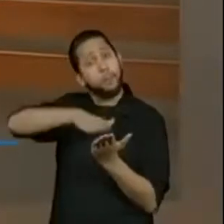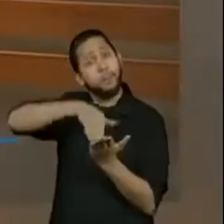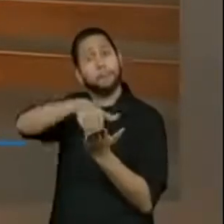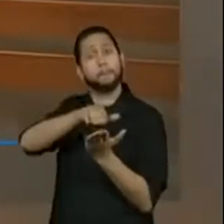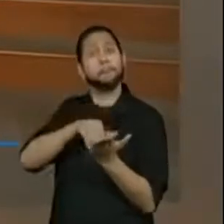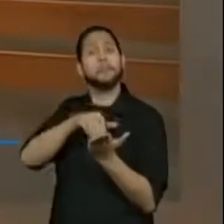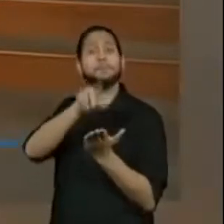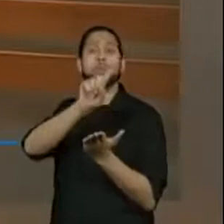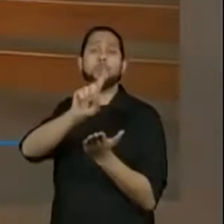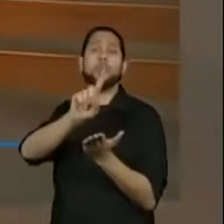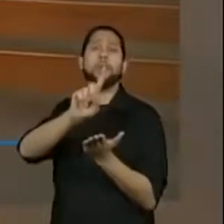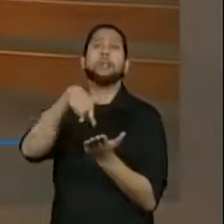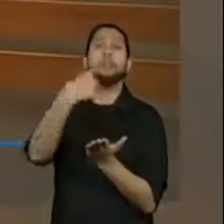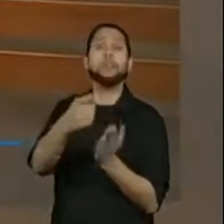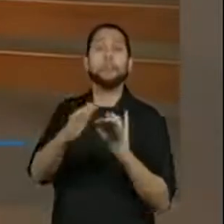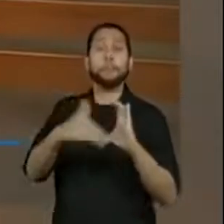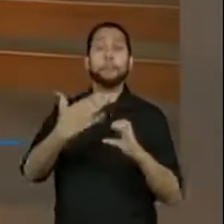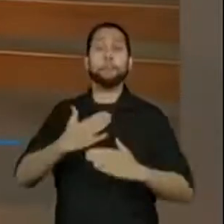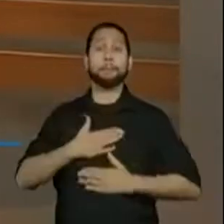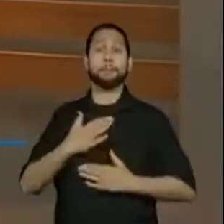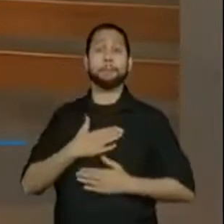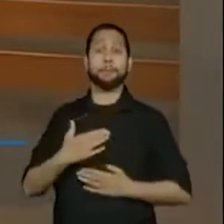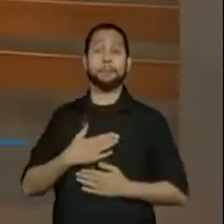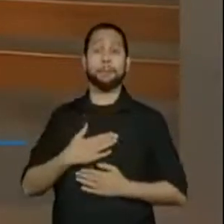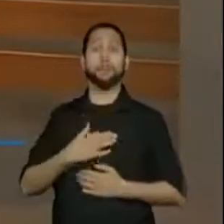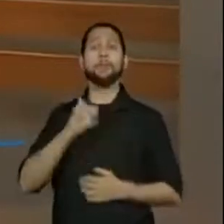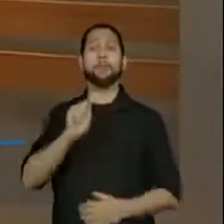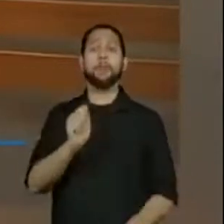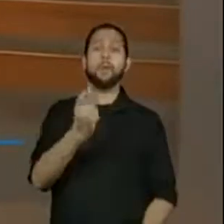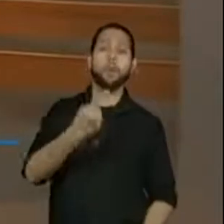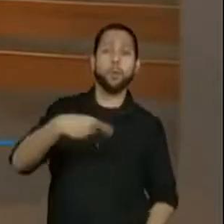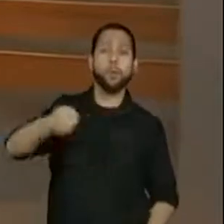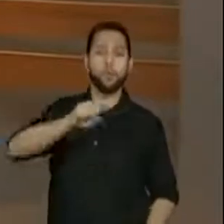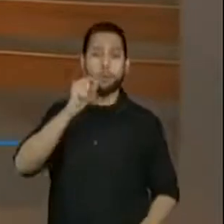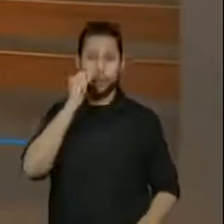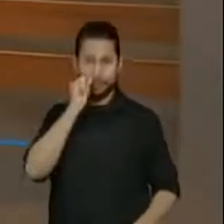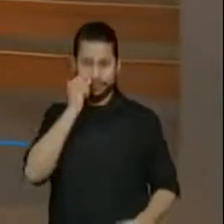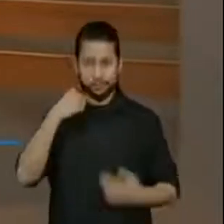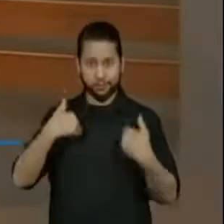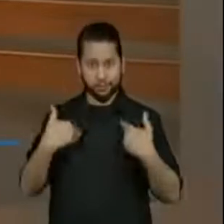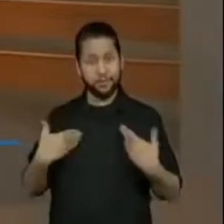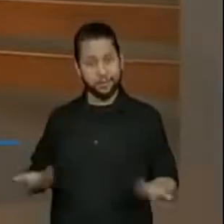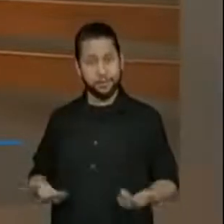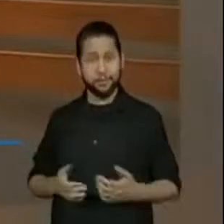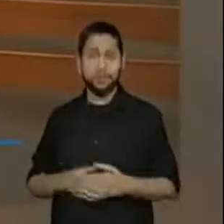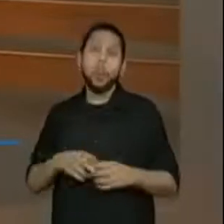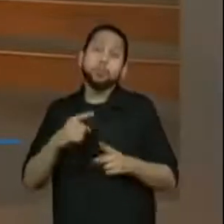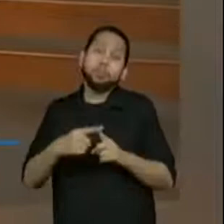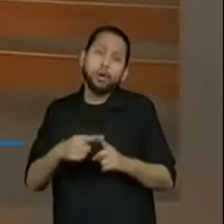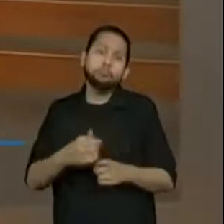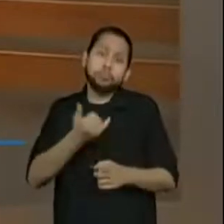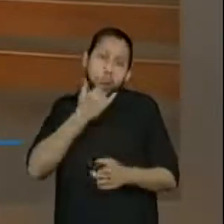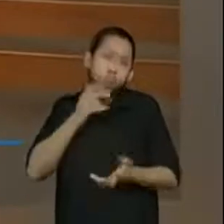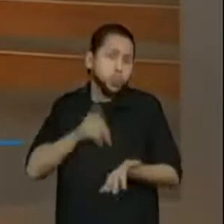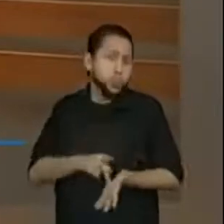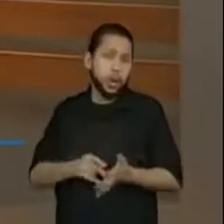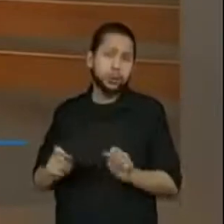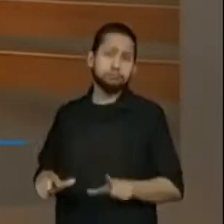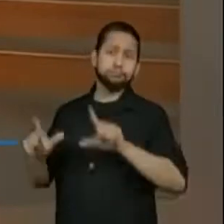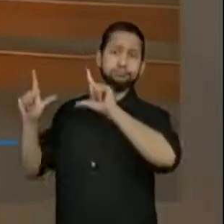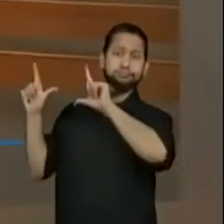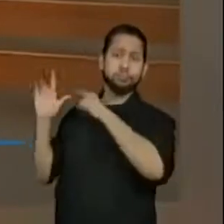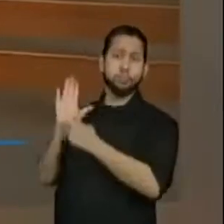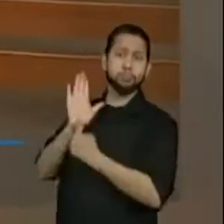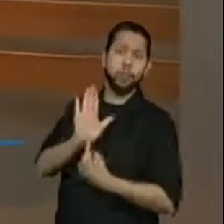obra e mandem para mim. Marca lá a professora Aline Gack. Me marquem. E já que eu não pude utilizar a original, quem